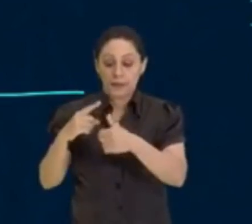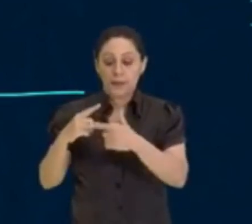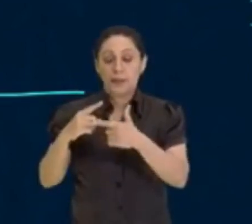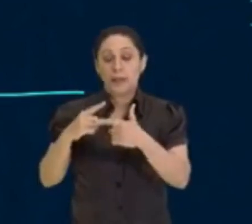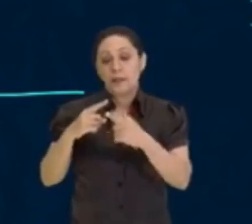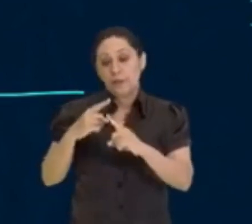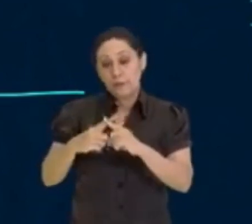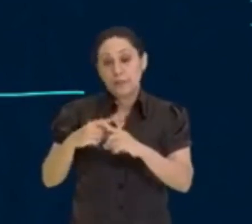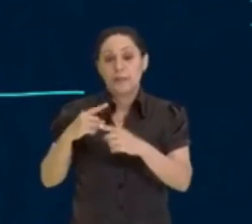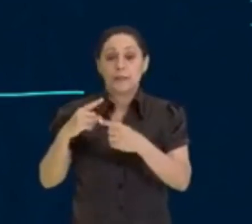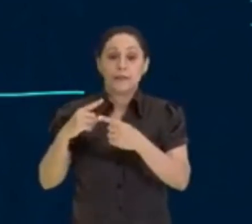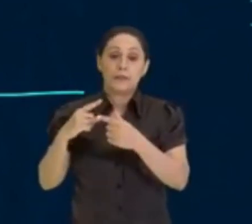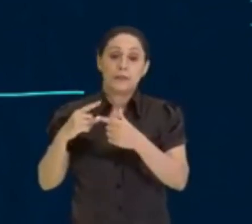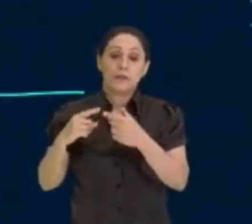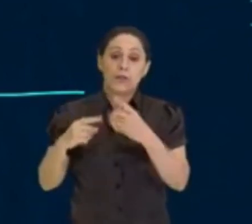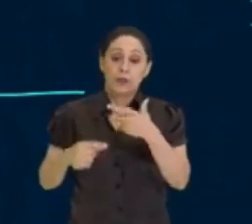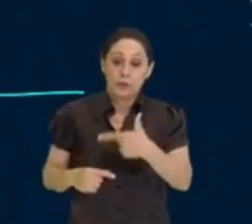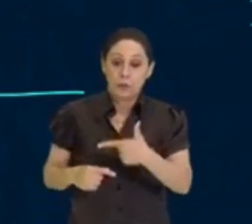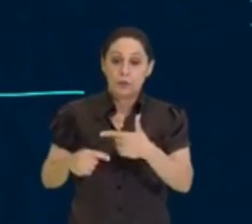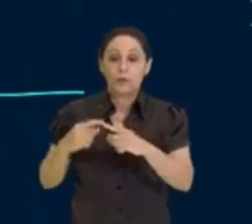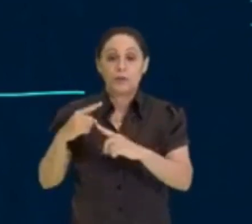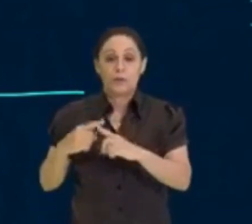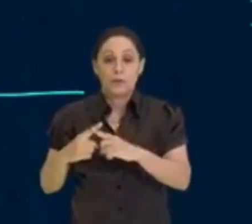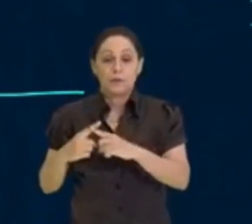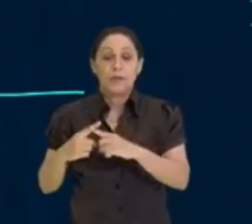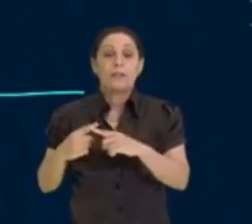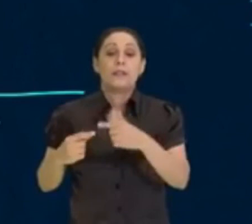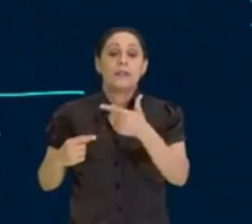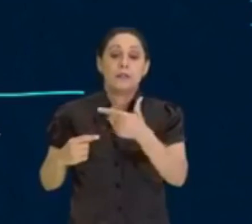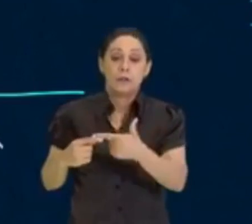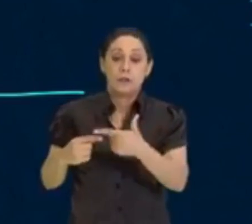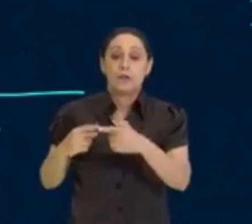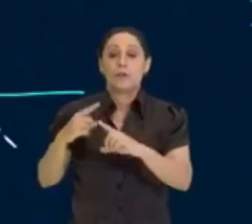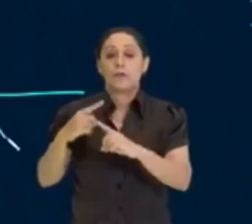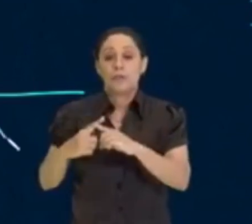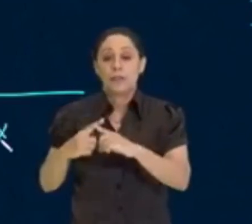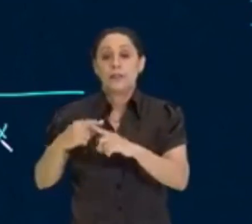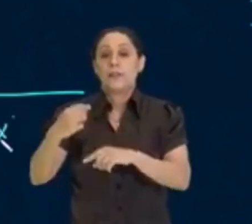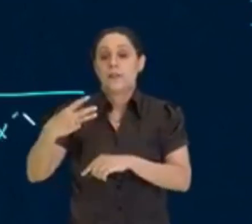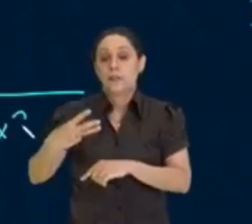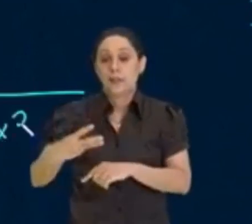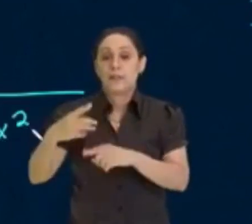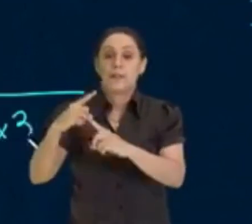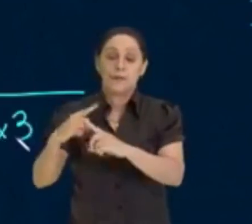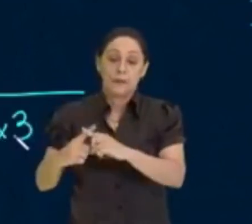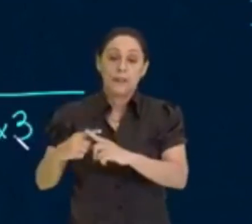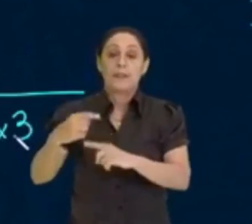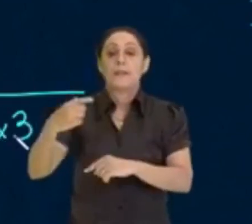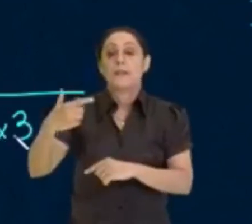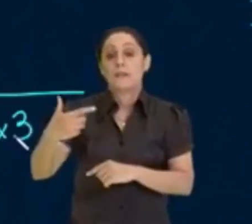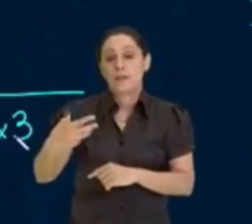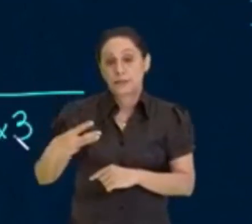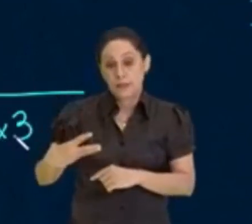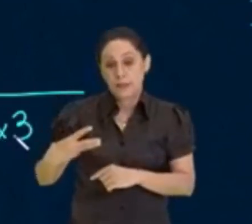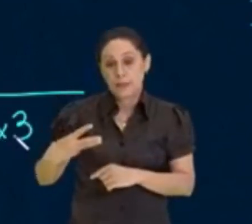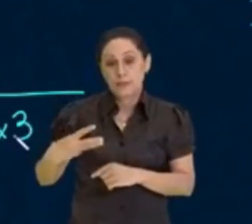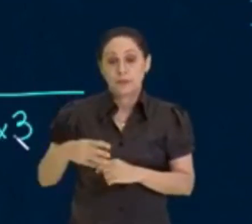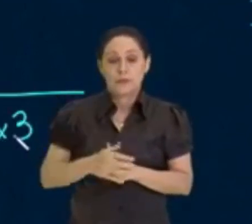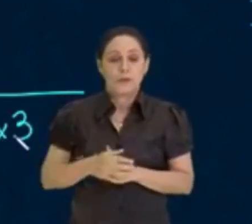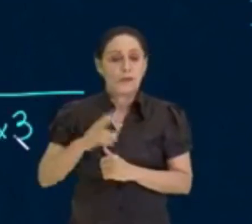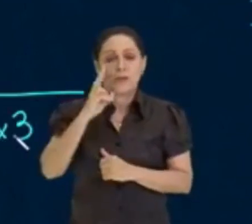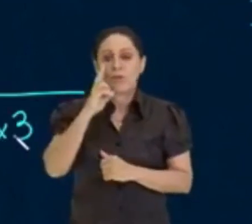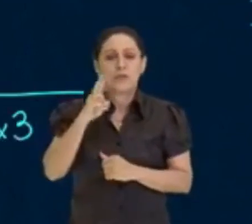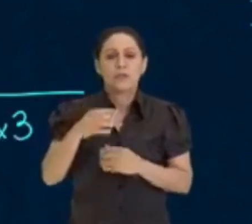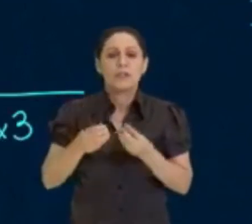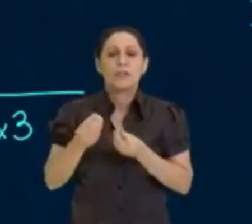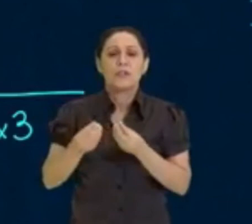2, né? Olha aqui, e embaixo, eu tenho vezes 3, vezes 3, tá? O pessoal não está enxergando isso, que você está